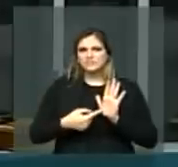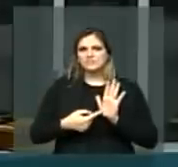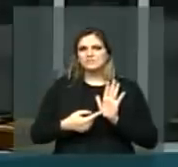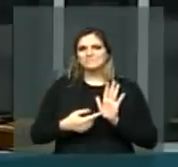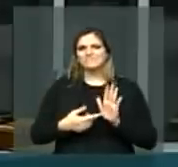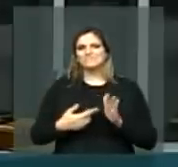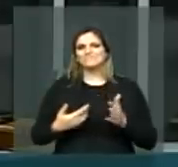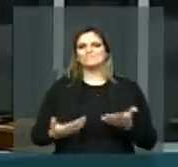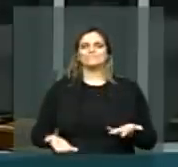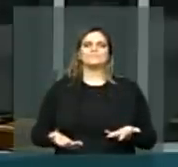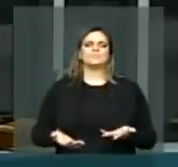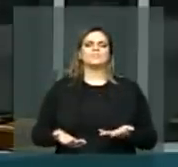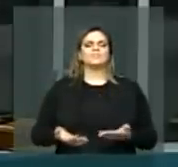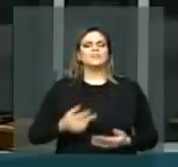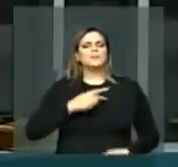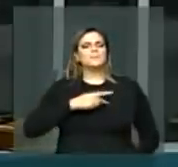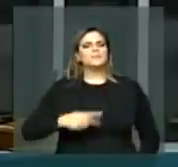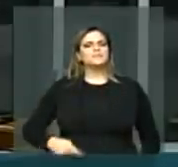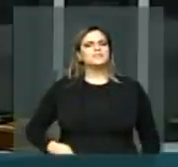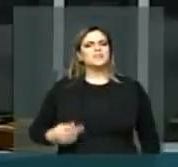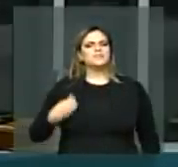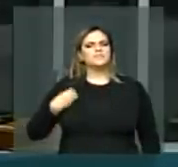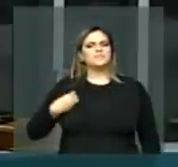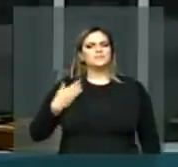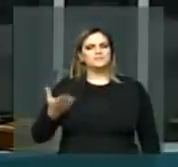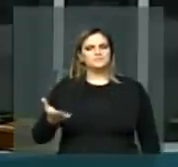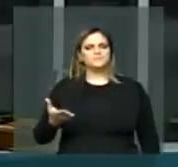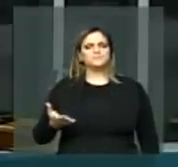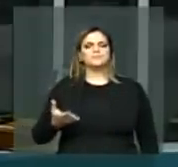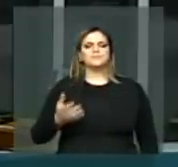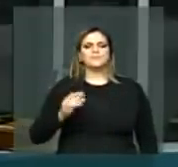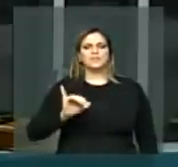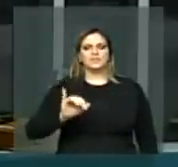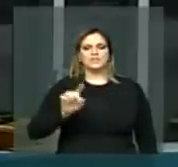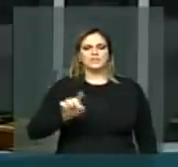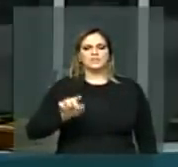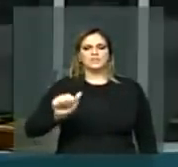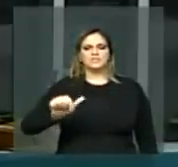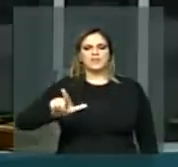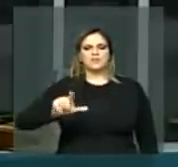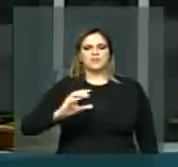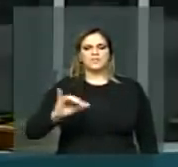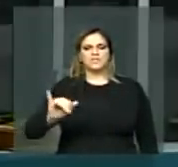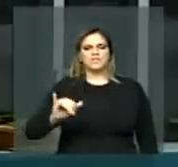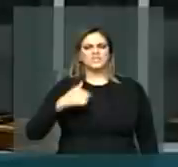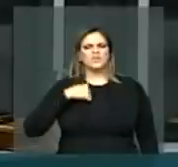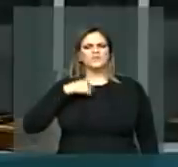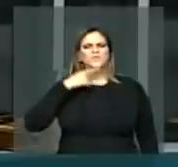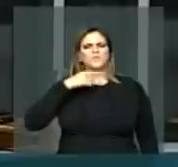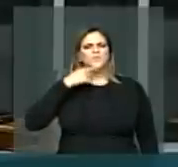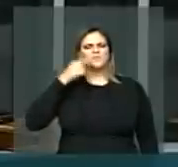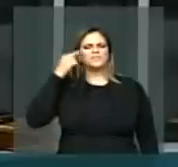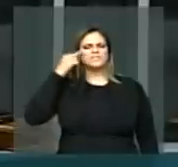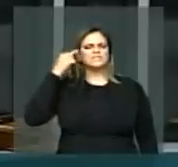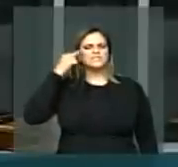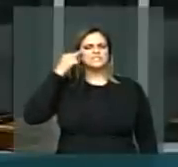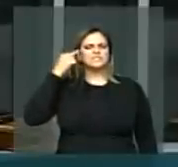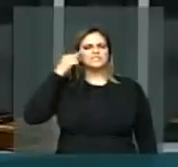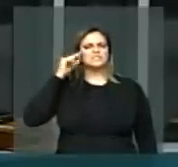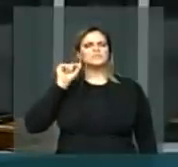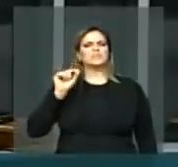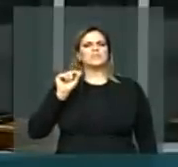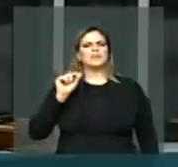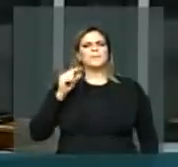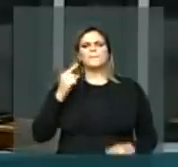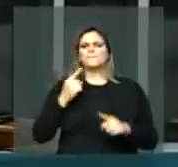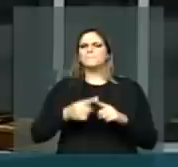presidente ilustre, deputado Exalci, a pergunta que me inquieta neste momento é